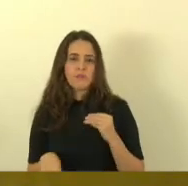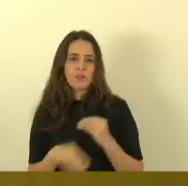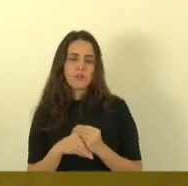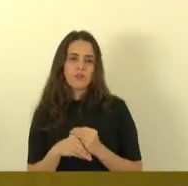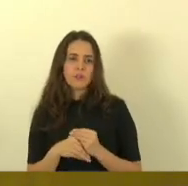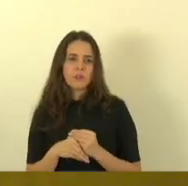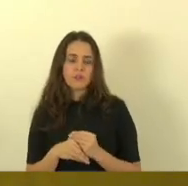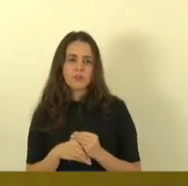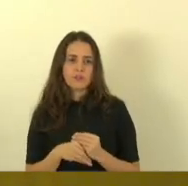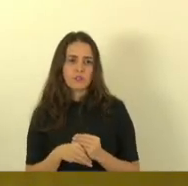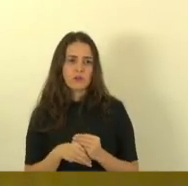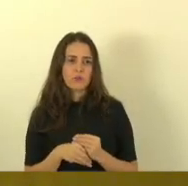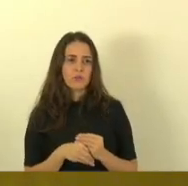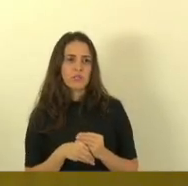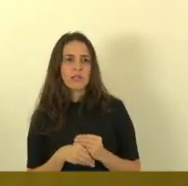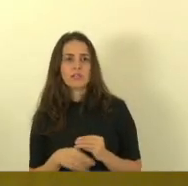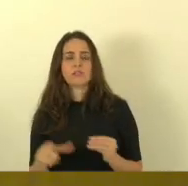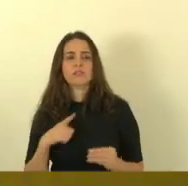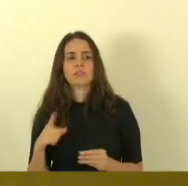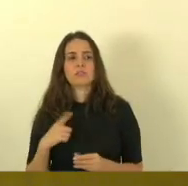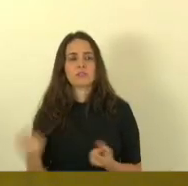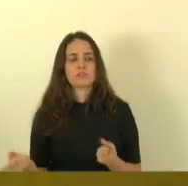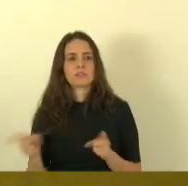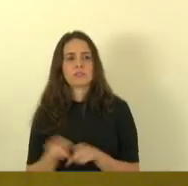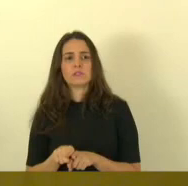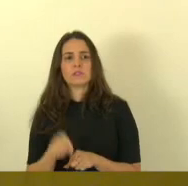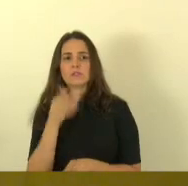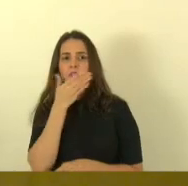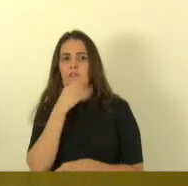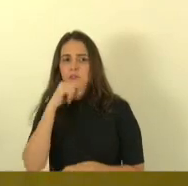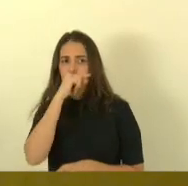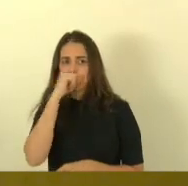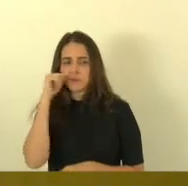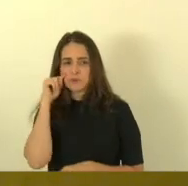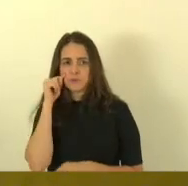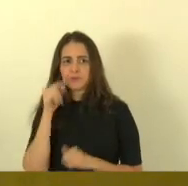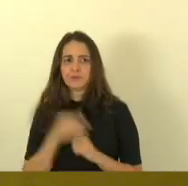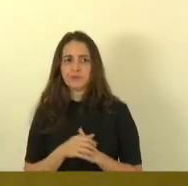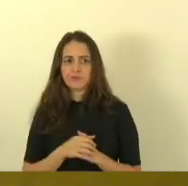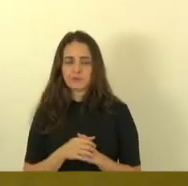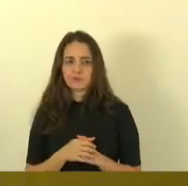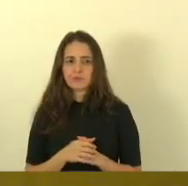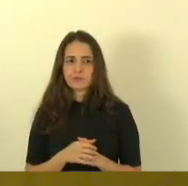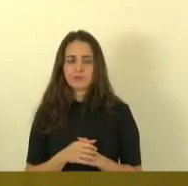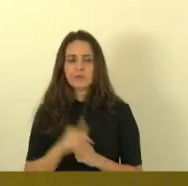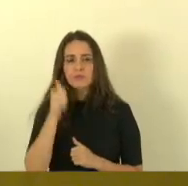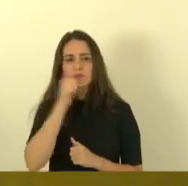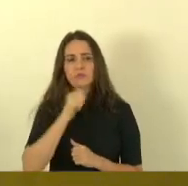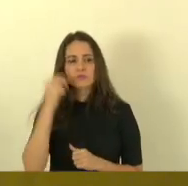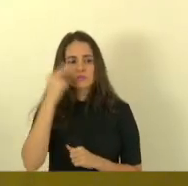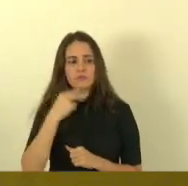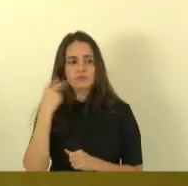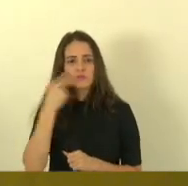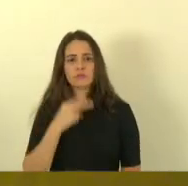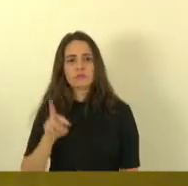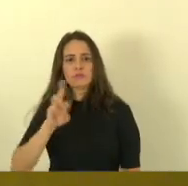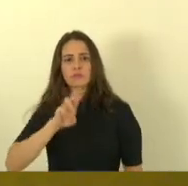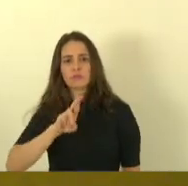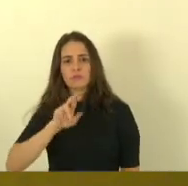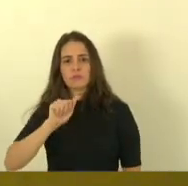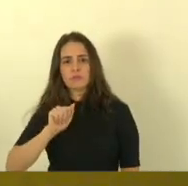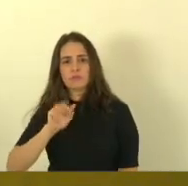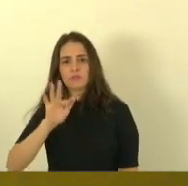nobre colega e parceiro amigo capitão Assunção da vereadora Rafaela